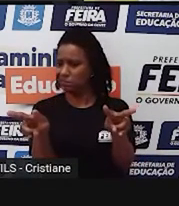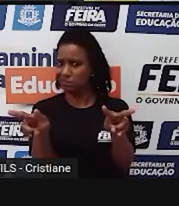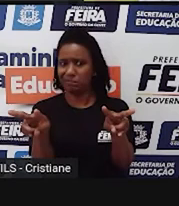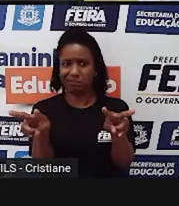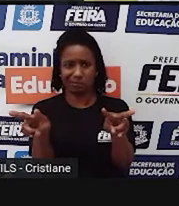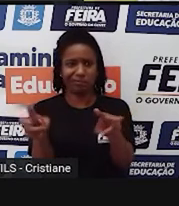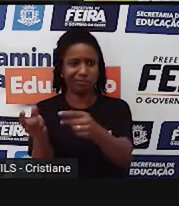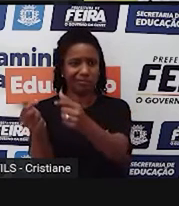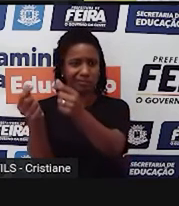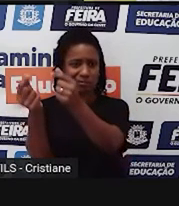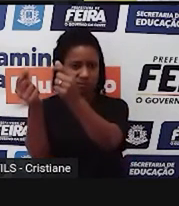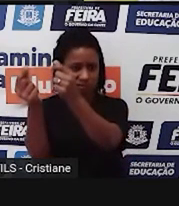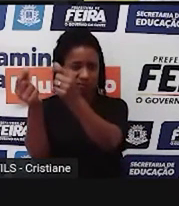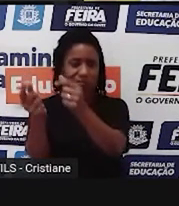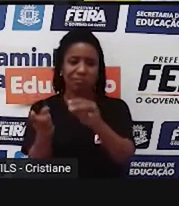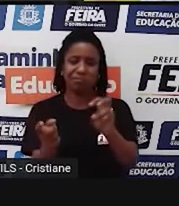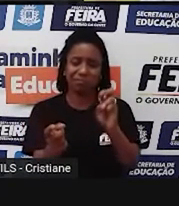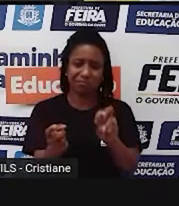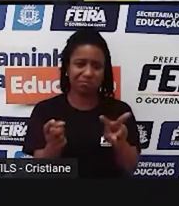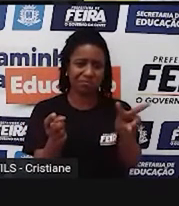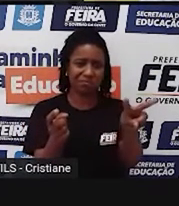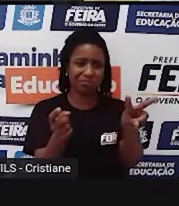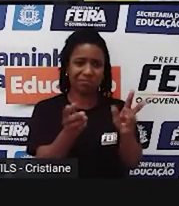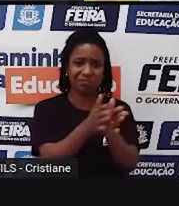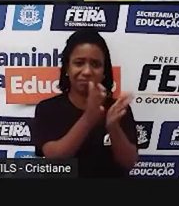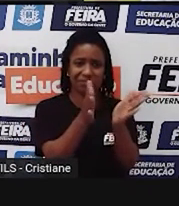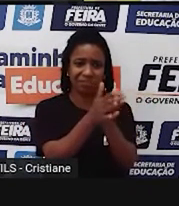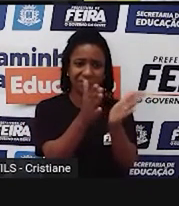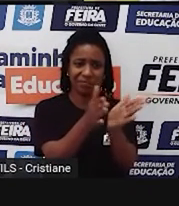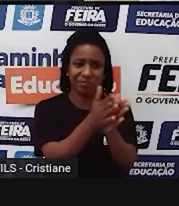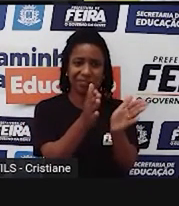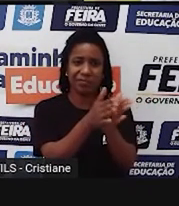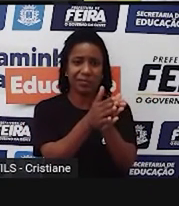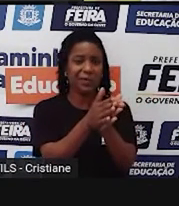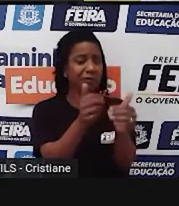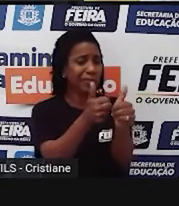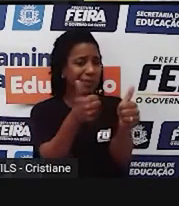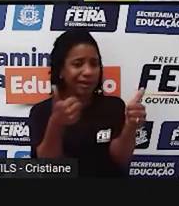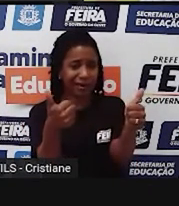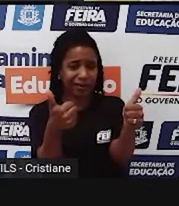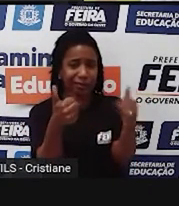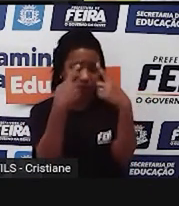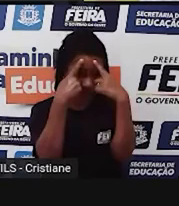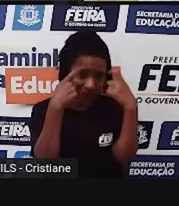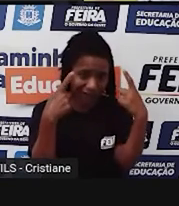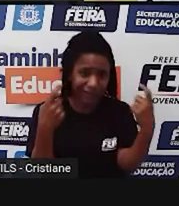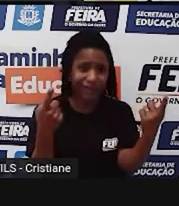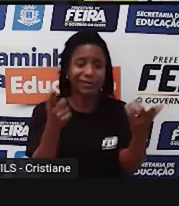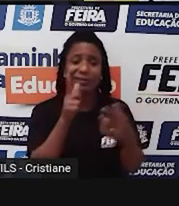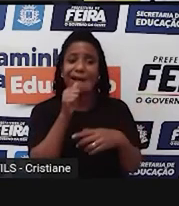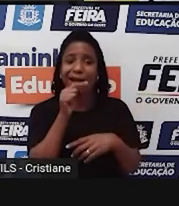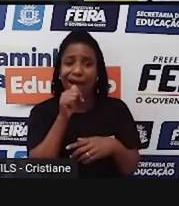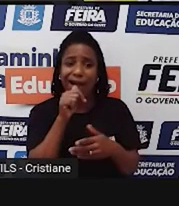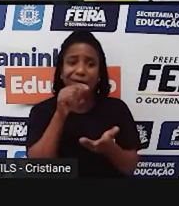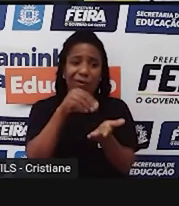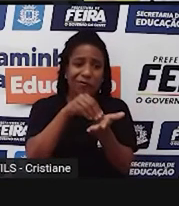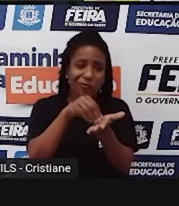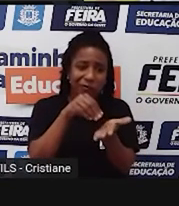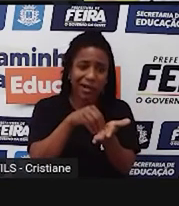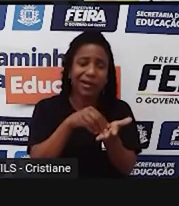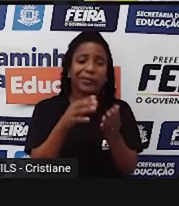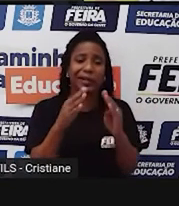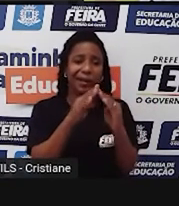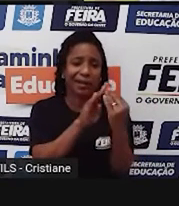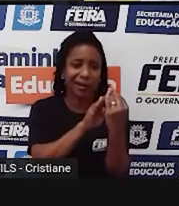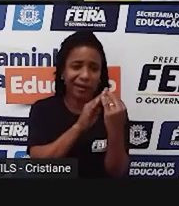problemas relacionados à falta de água, à falta de luz, à violência, moradias precárias, às vezes ainda